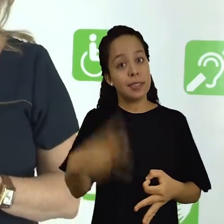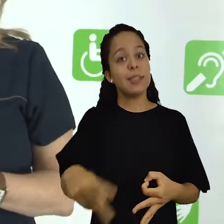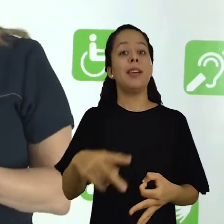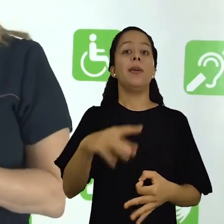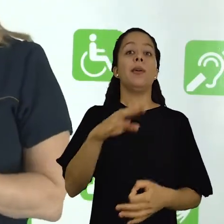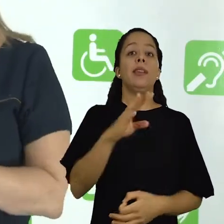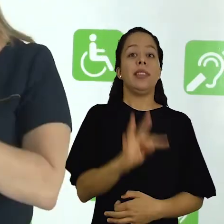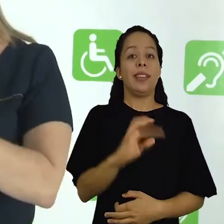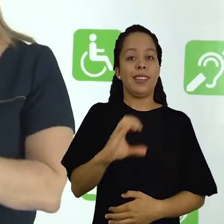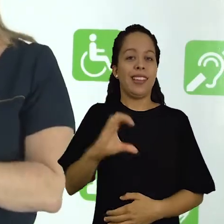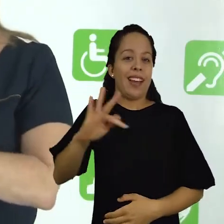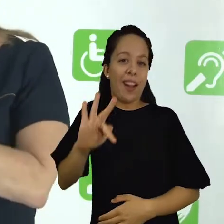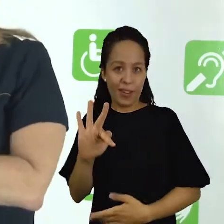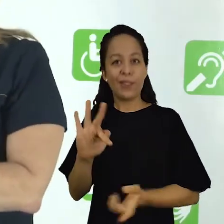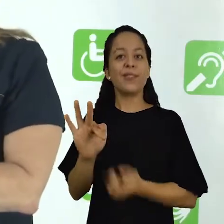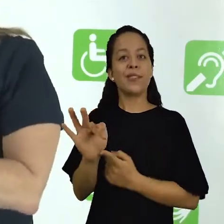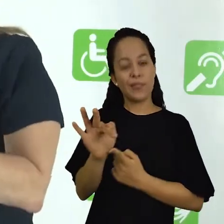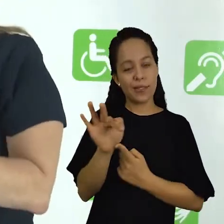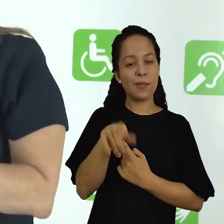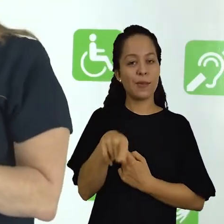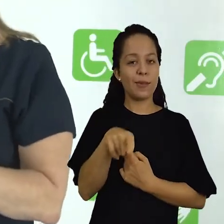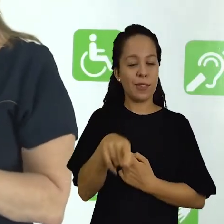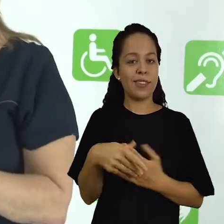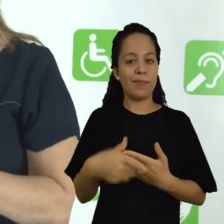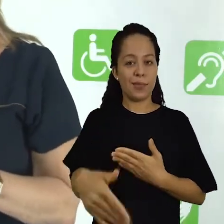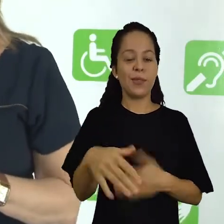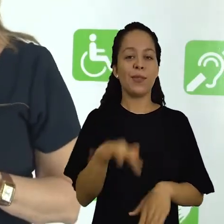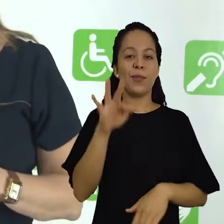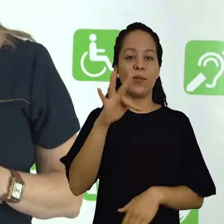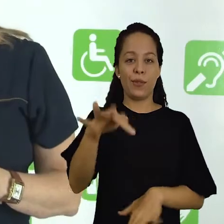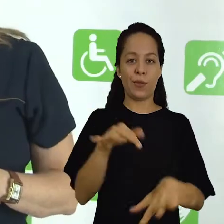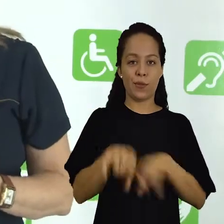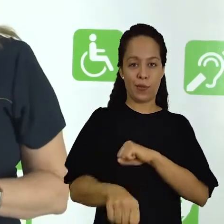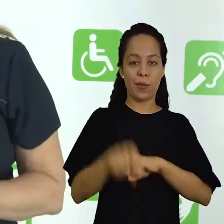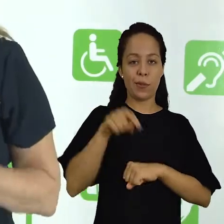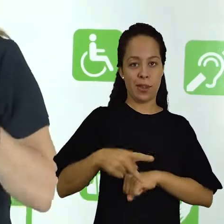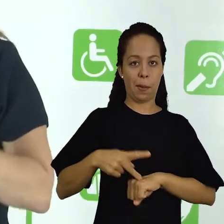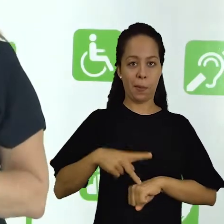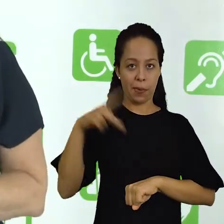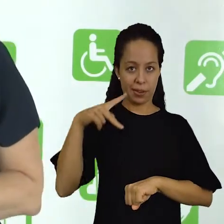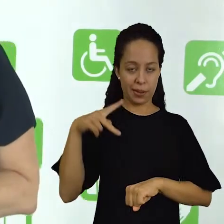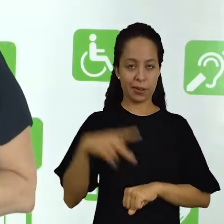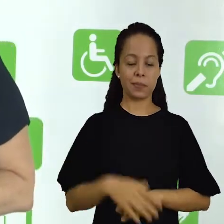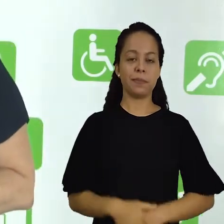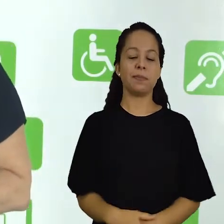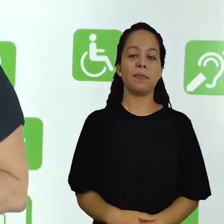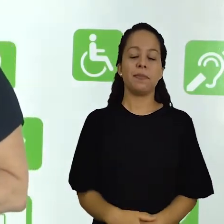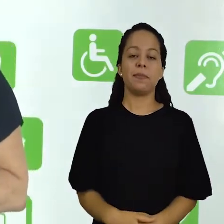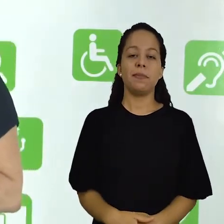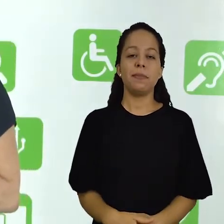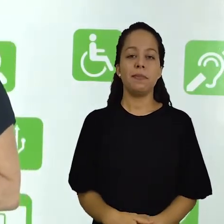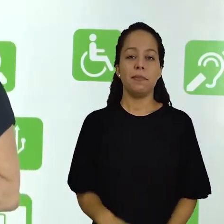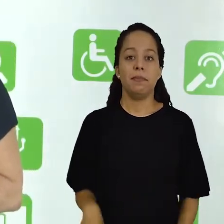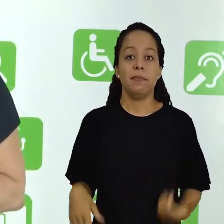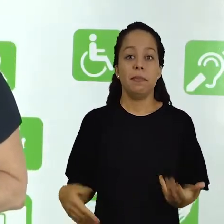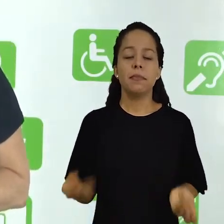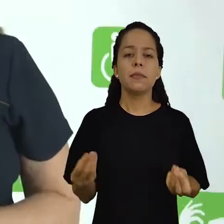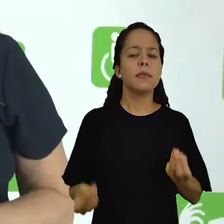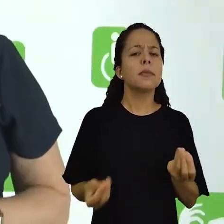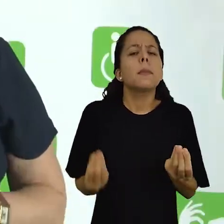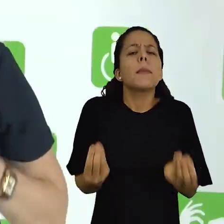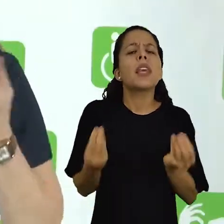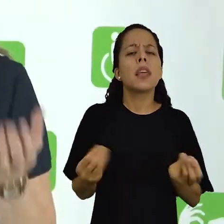elaboração do seu trabalho de conclusão de curso na finalização dessa nossa pós-graduação.